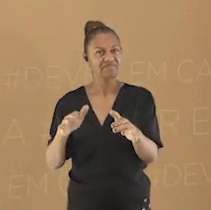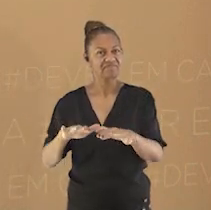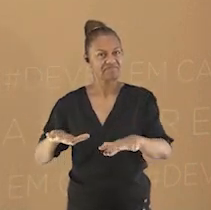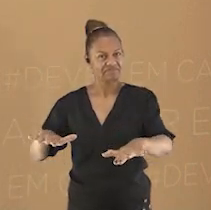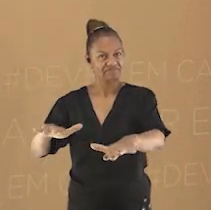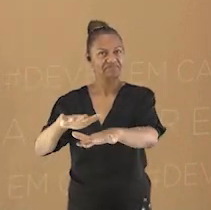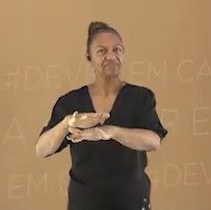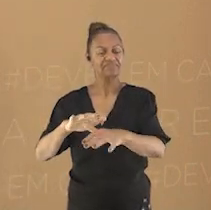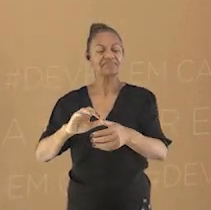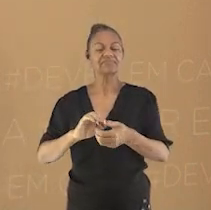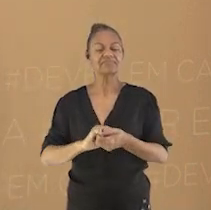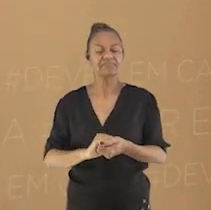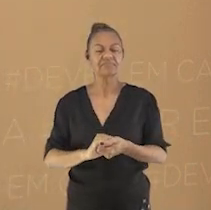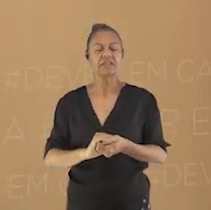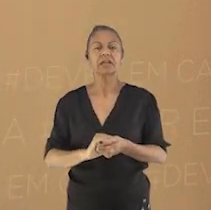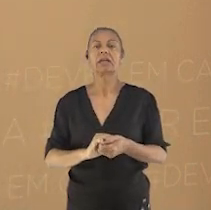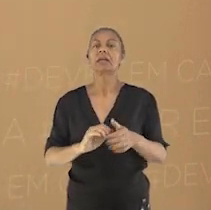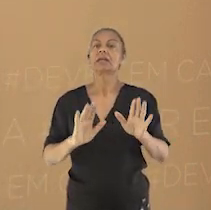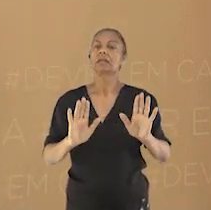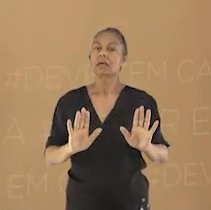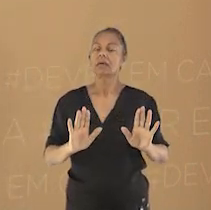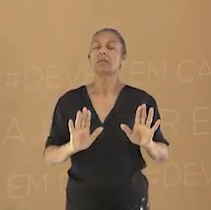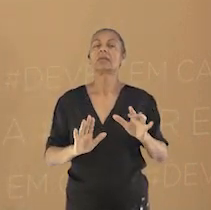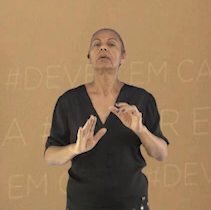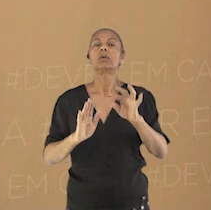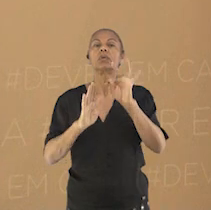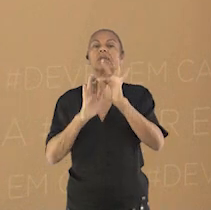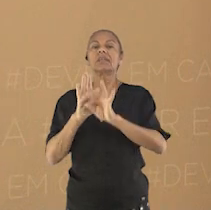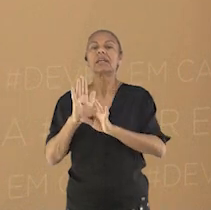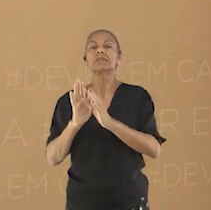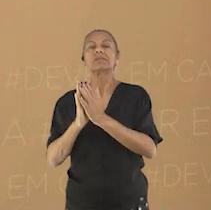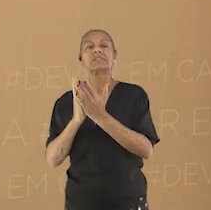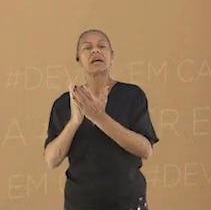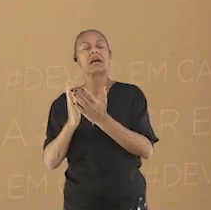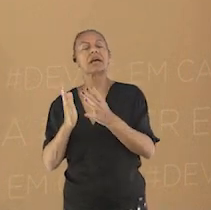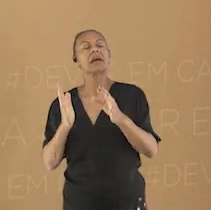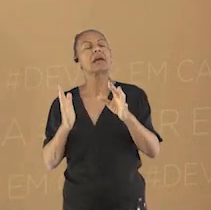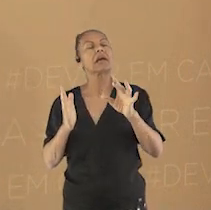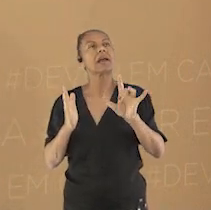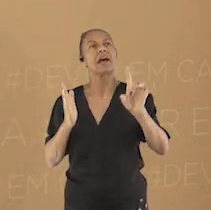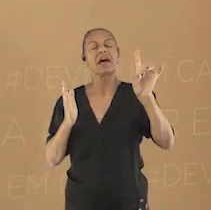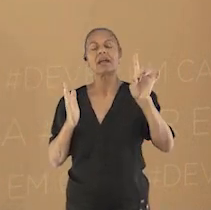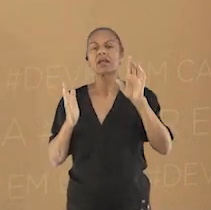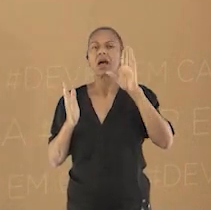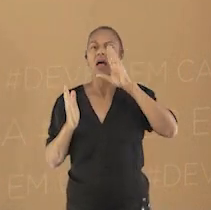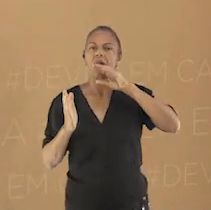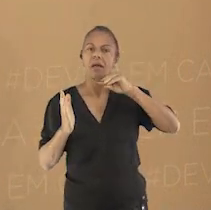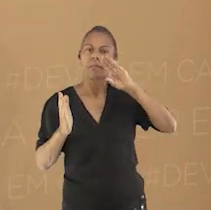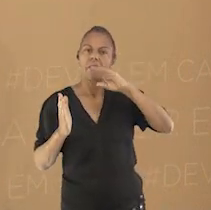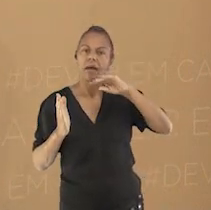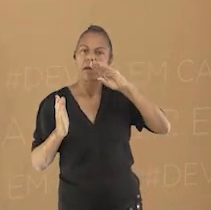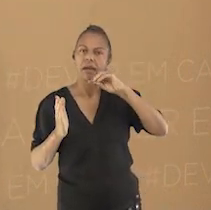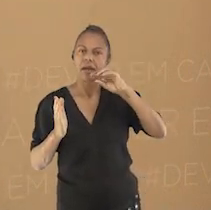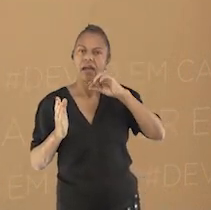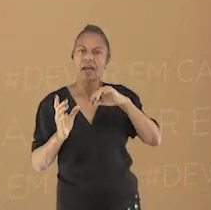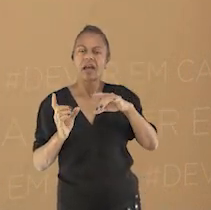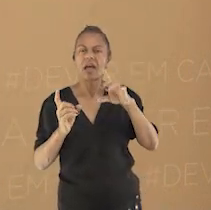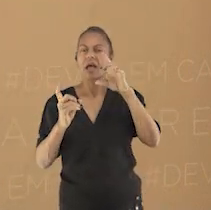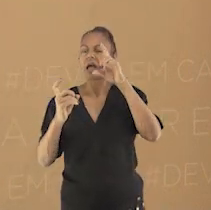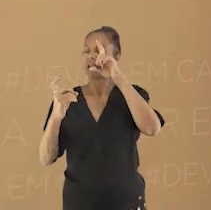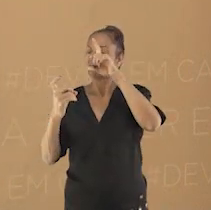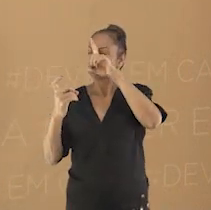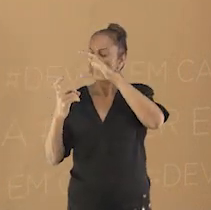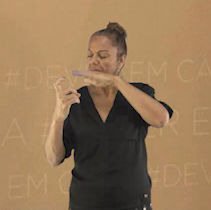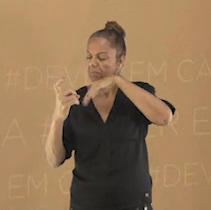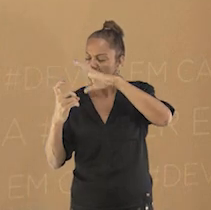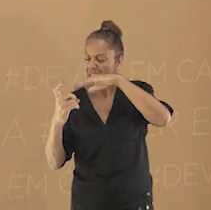-brasileiras, boa parte do conhecimento é transmitido oralmente. O texto sagrado é transmitido na forma oral.